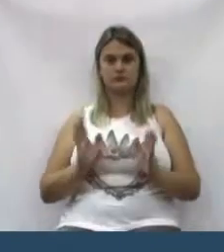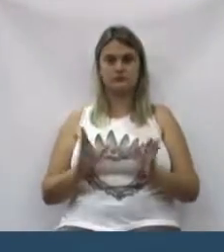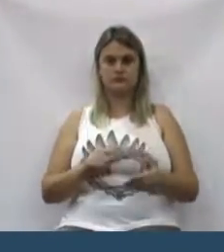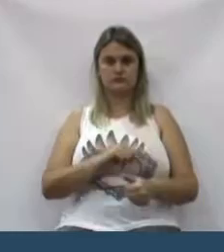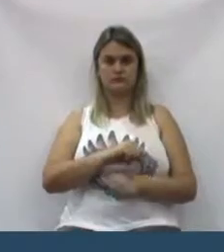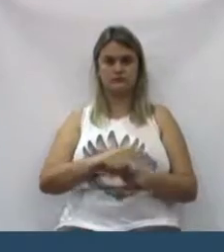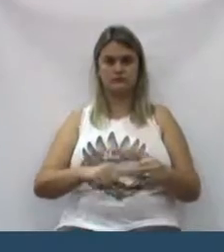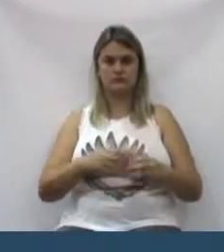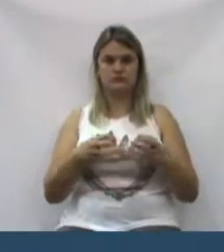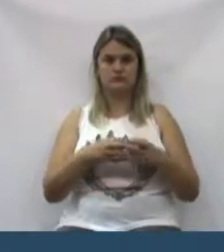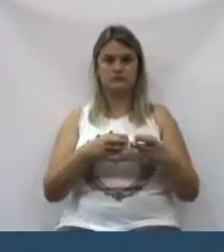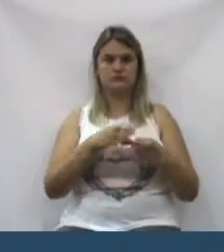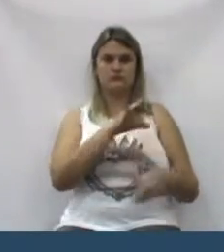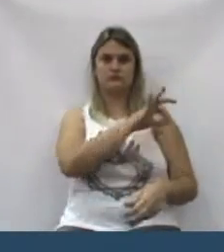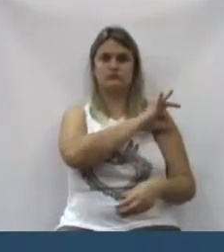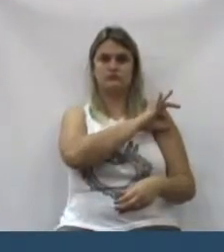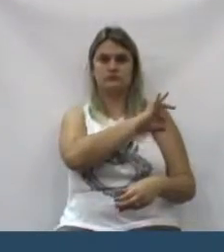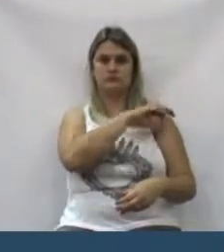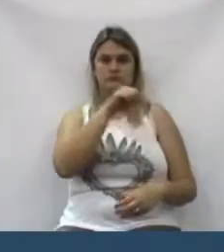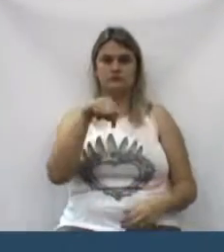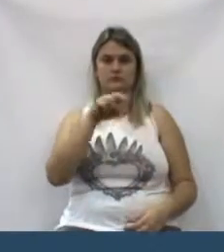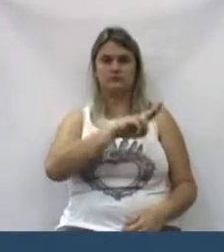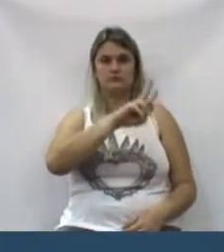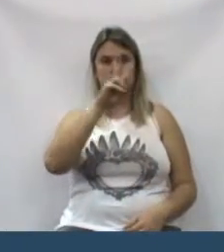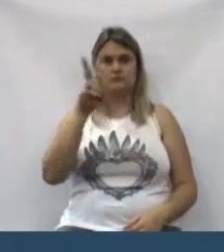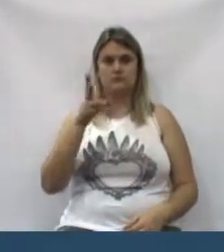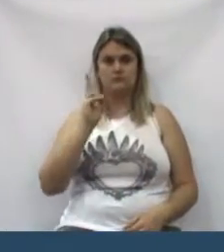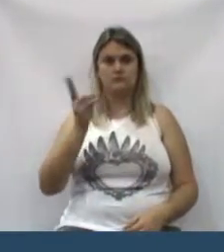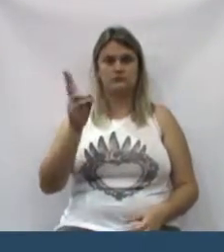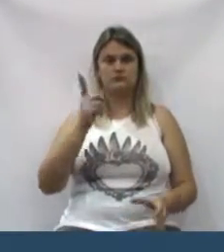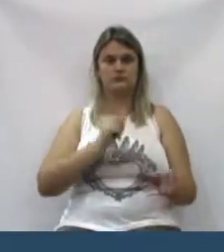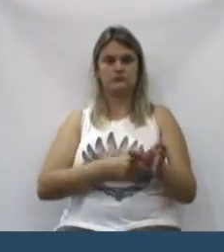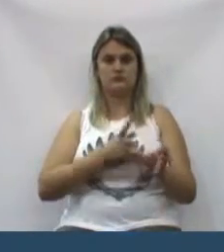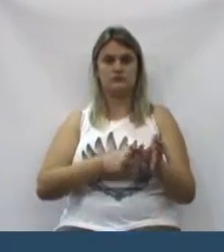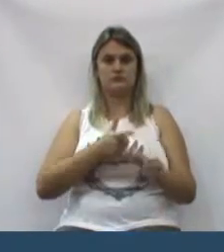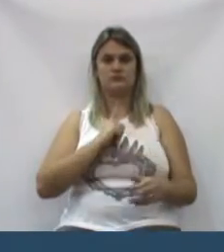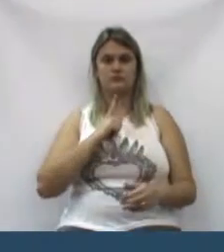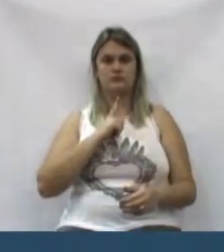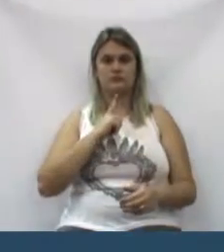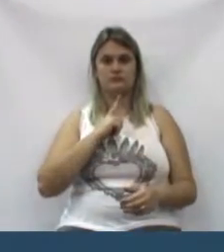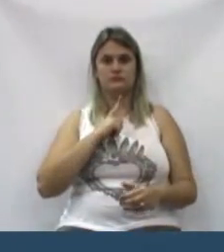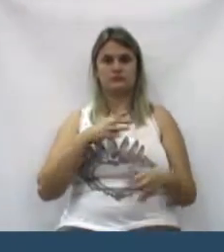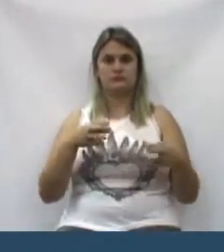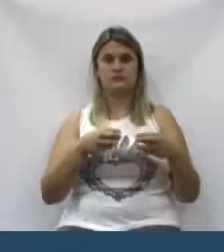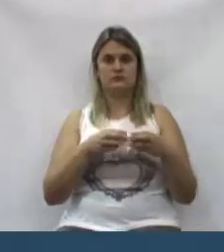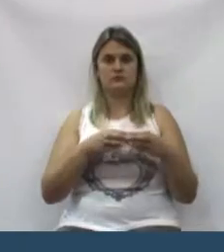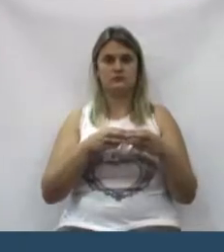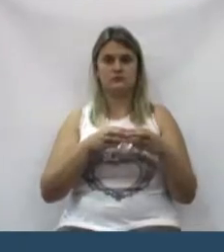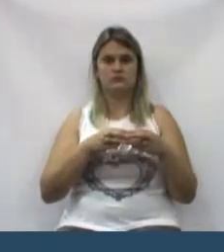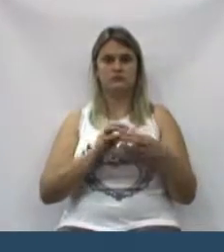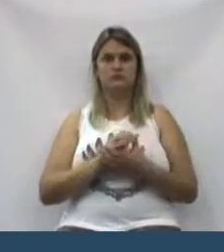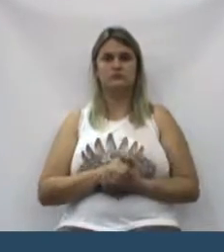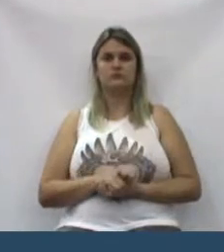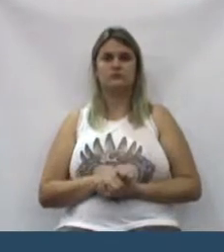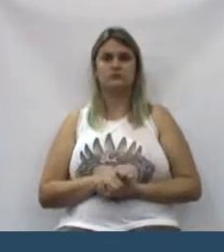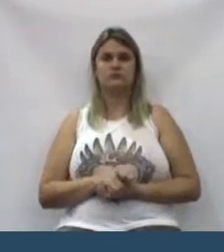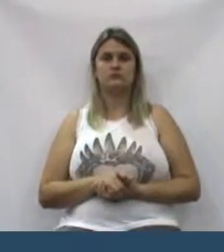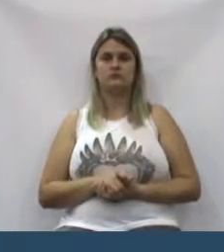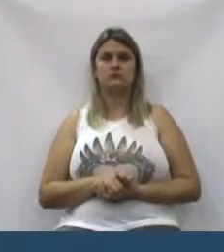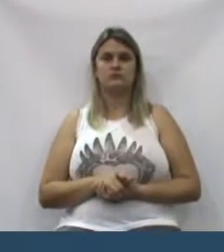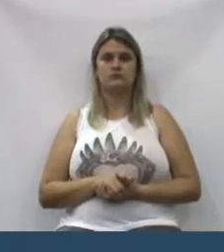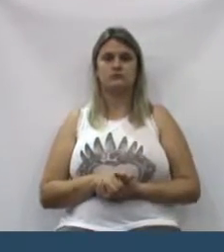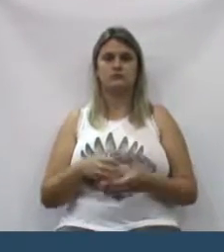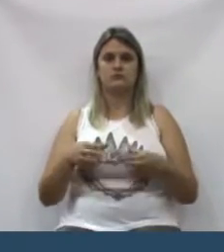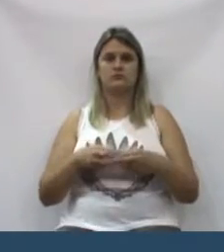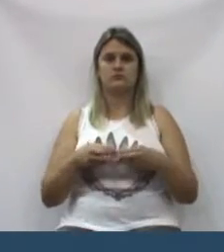Com o batalhão, aqui em União da Vitória, todos os municípios passam a ter um pelatão. Um pelatão.